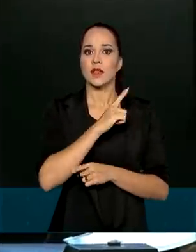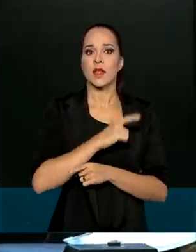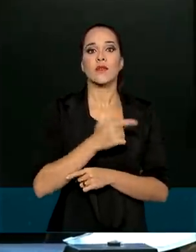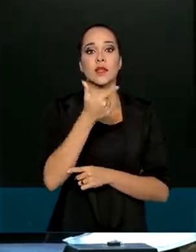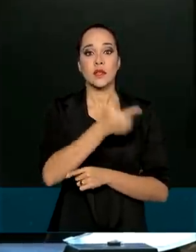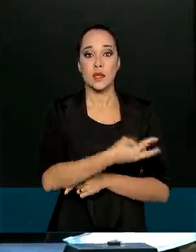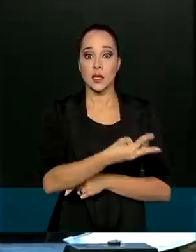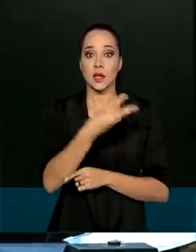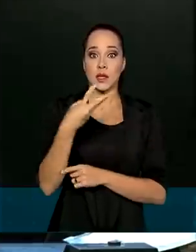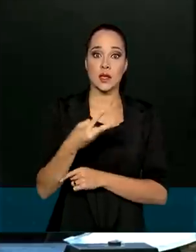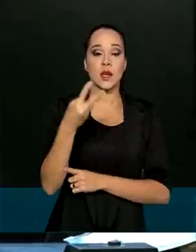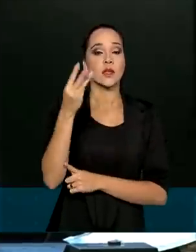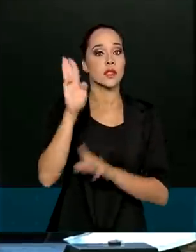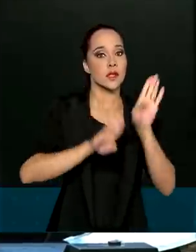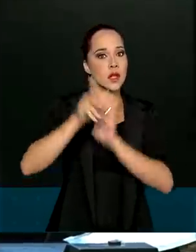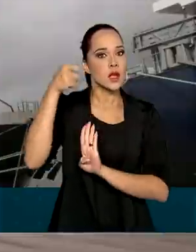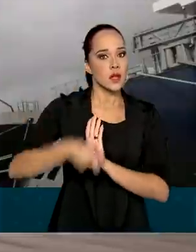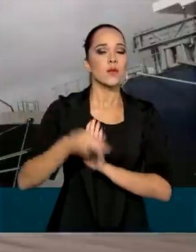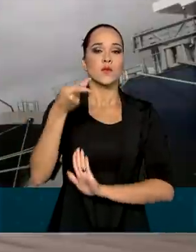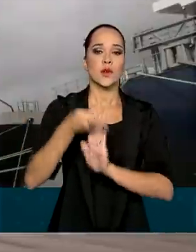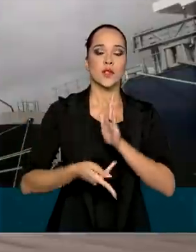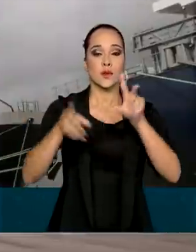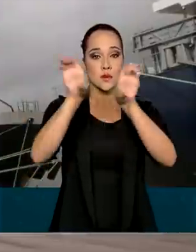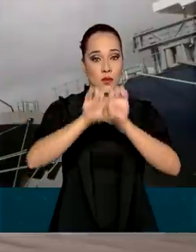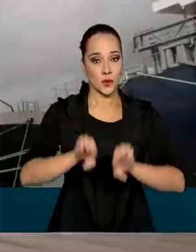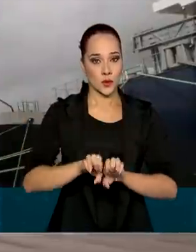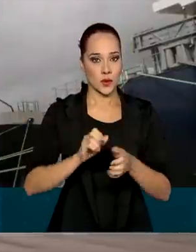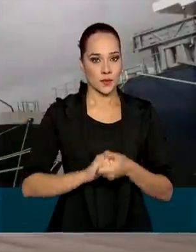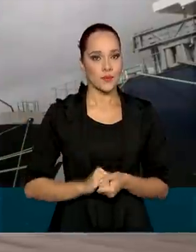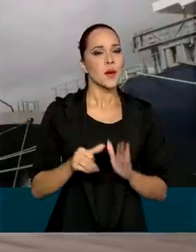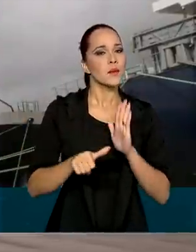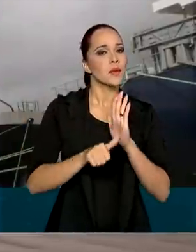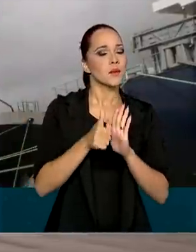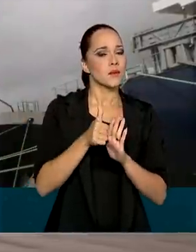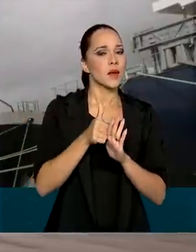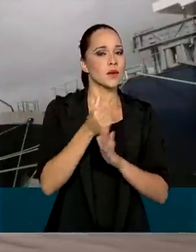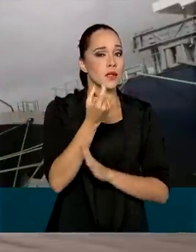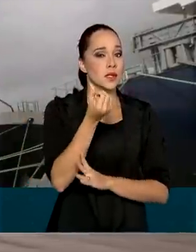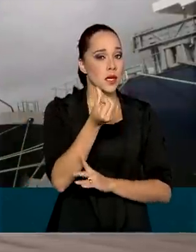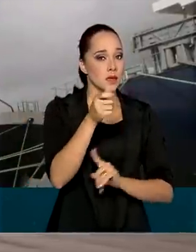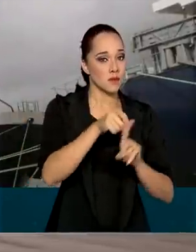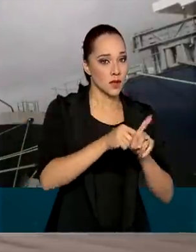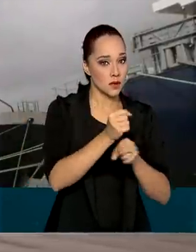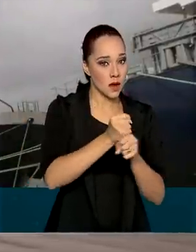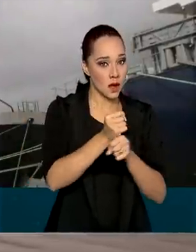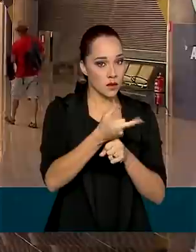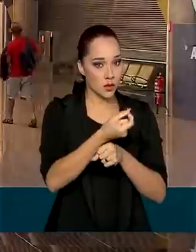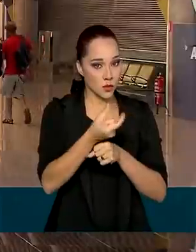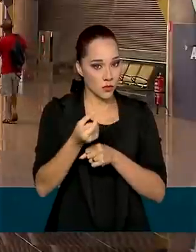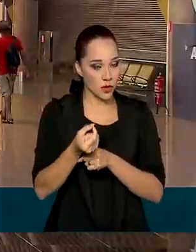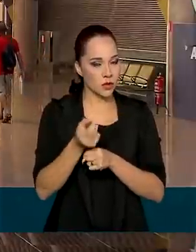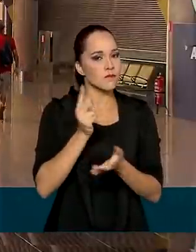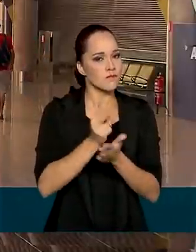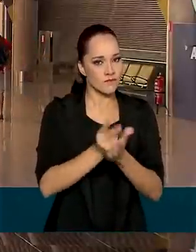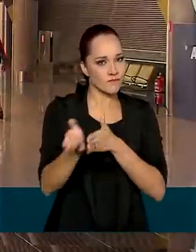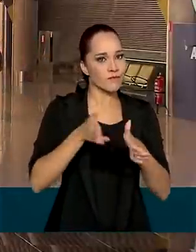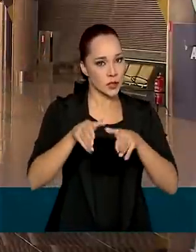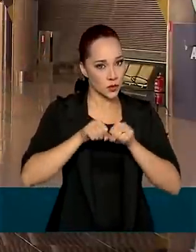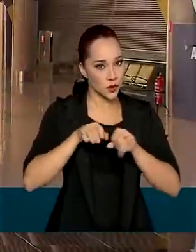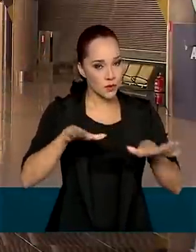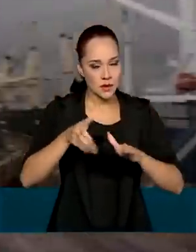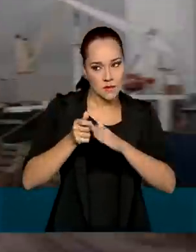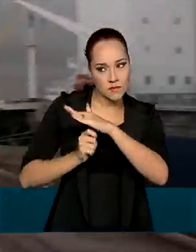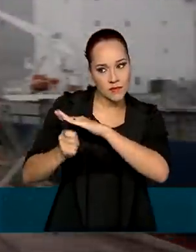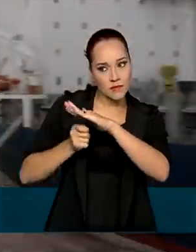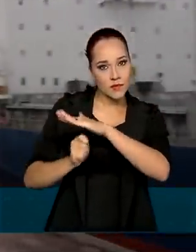leilões de projetos de infraestrutura. No primeiro semestre de 2020, mesmo com a pandemia do coronavírus, os investimentos no